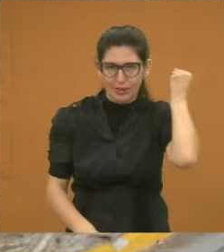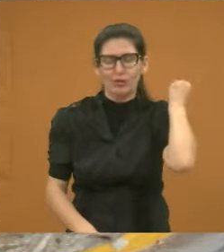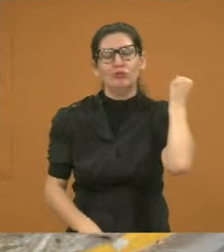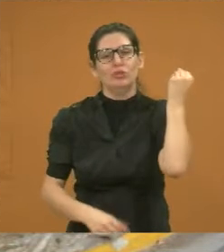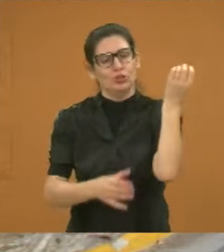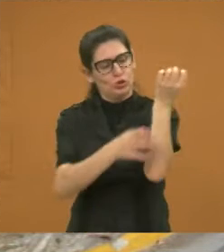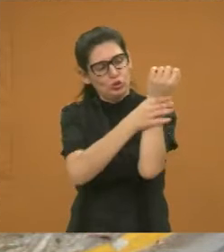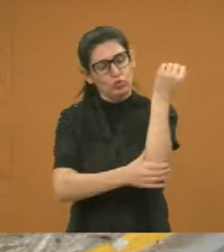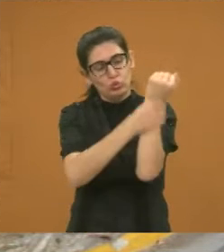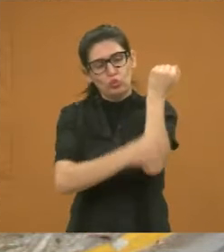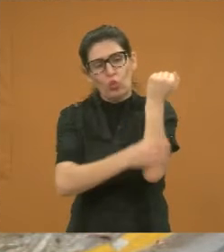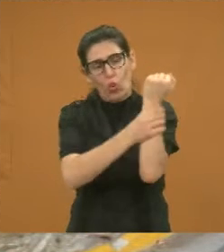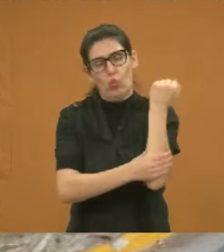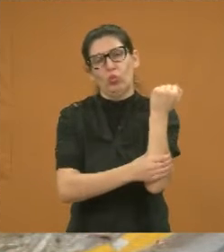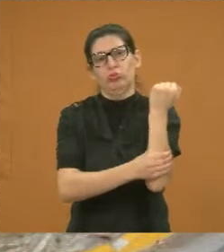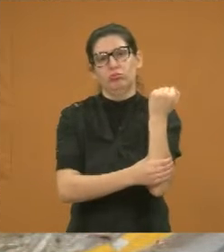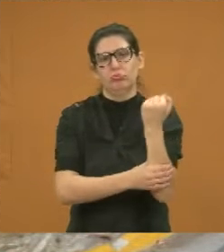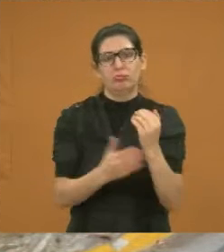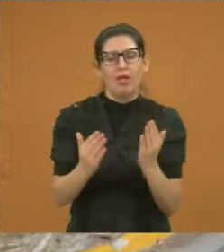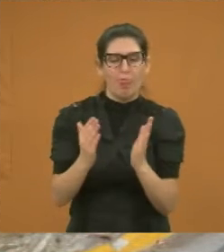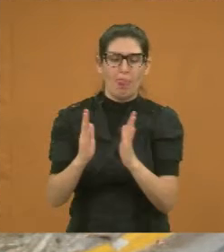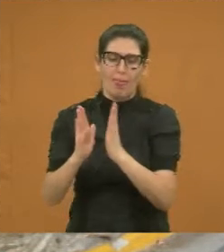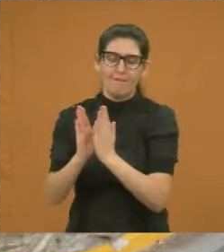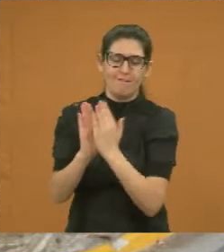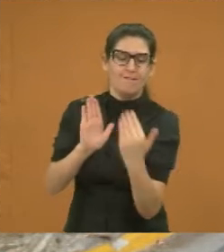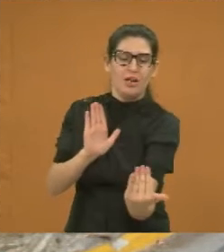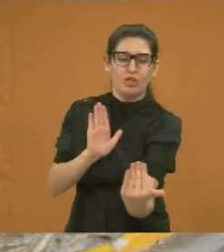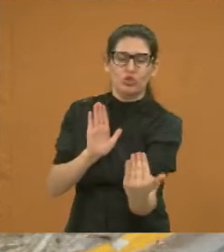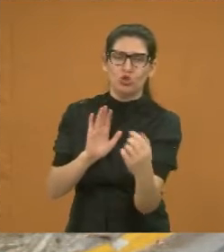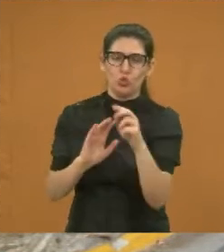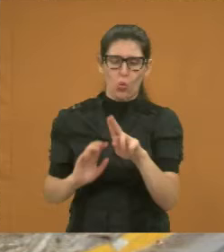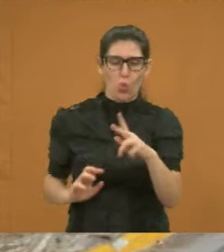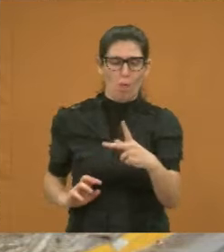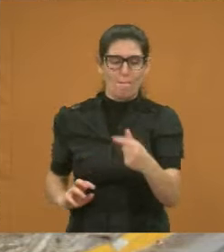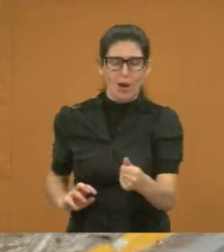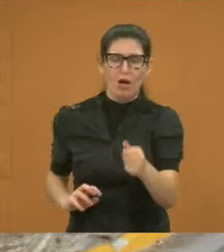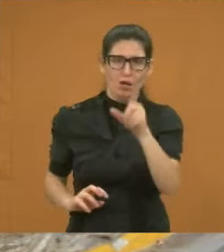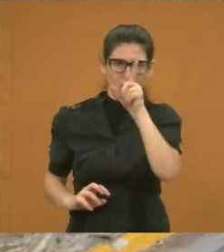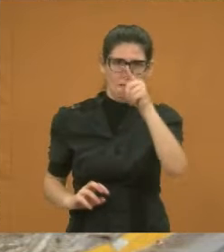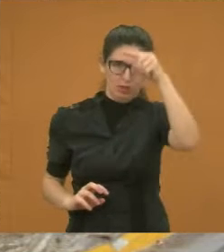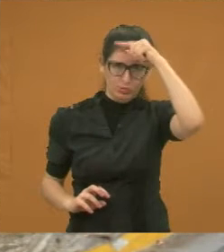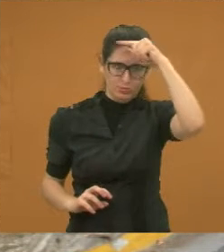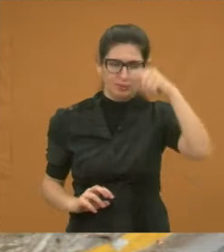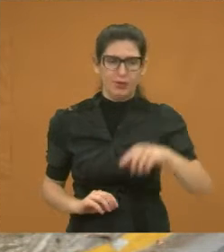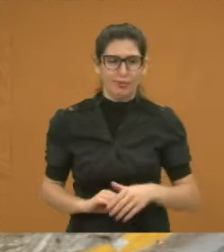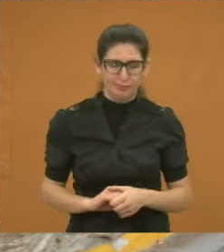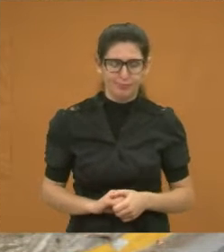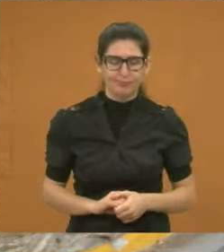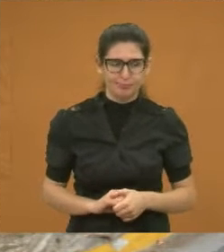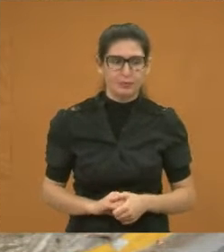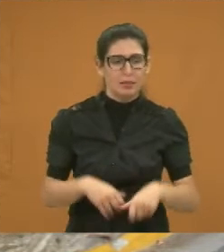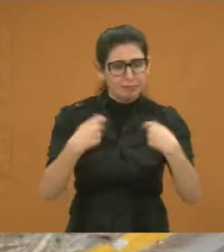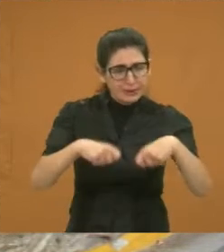isso lá no Parque Minha Lua, em frente ao UPA. que o morador fazia a calçada e que ele quer fazer a calçada naquele local.